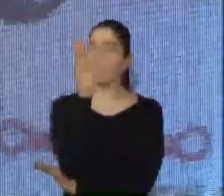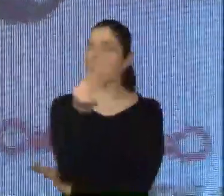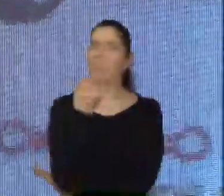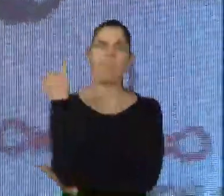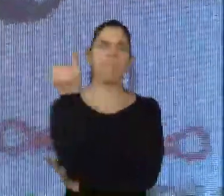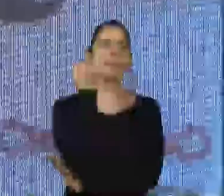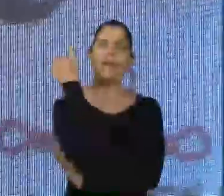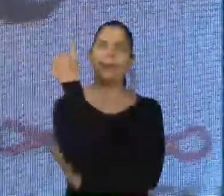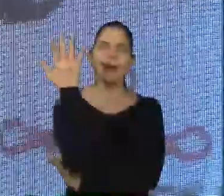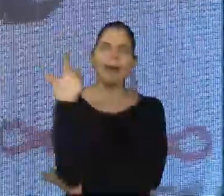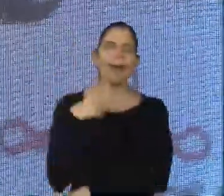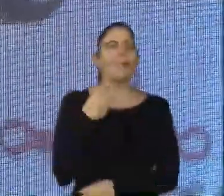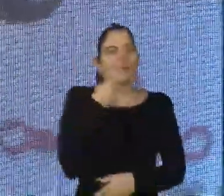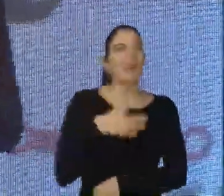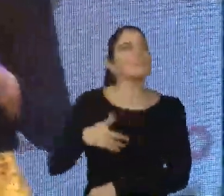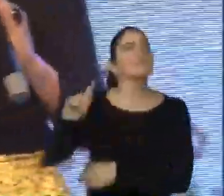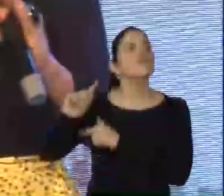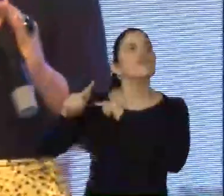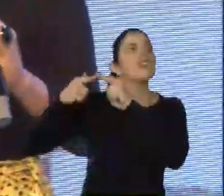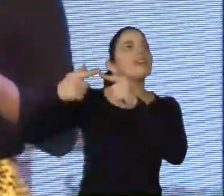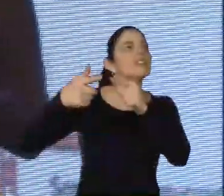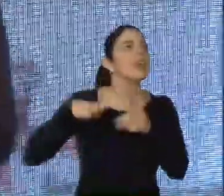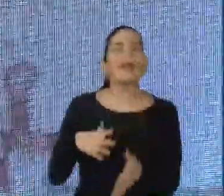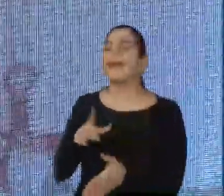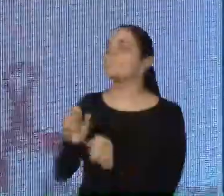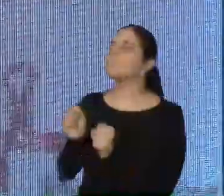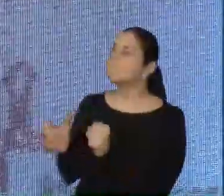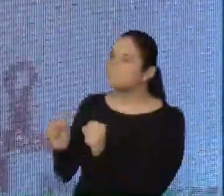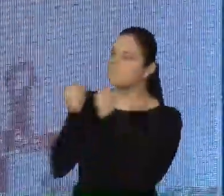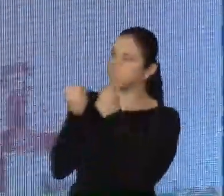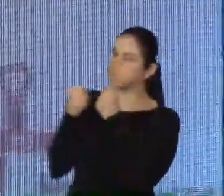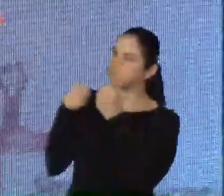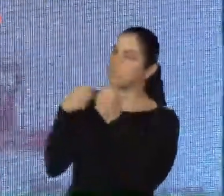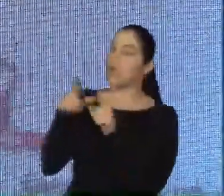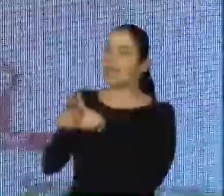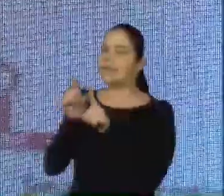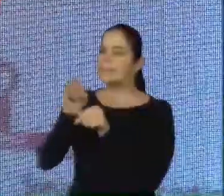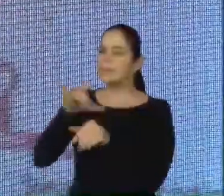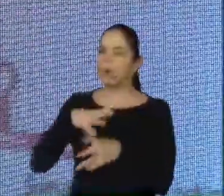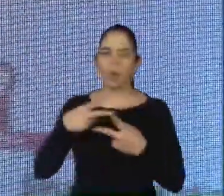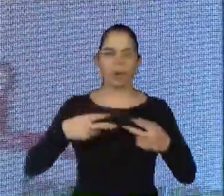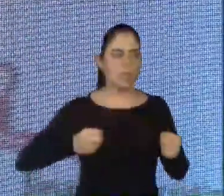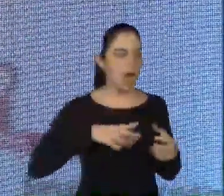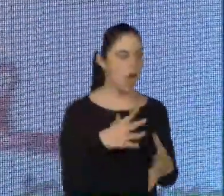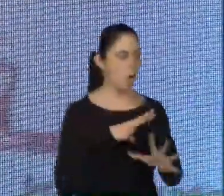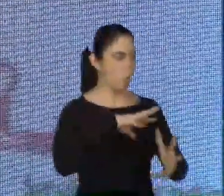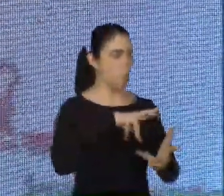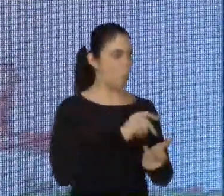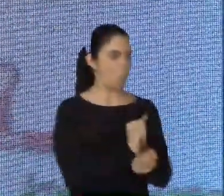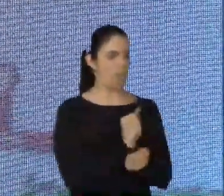a genética é meio rígida, como a gente viu. Então, se eu estou vivendo num mundo legal e de repente acontece alguma coisa e o mundo lá fora fica